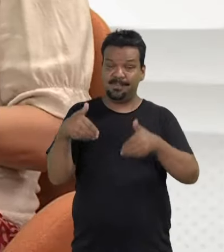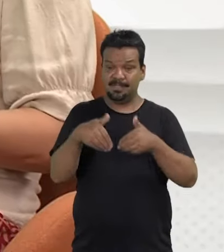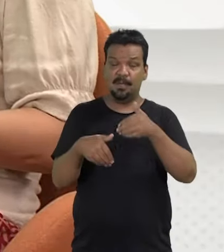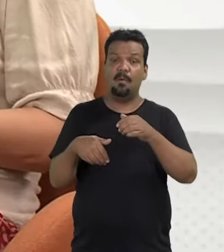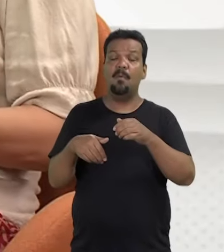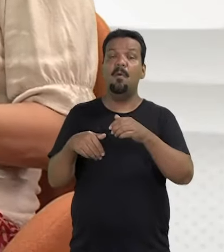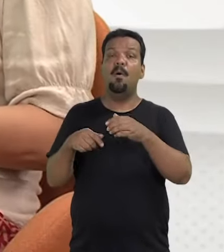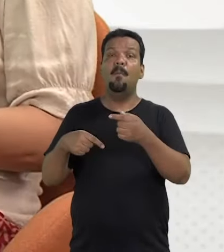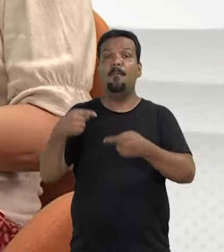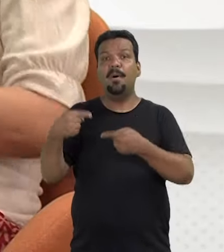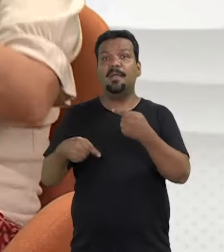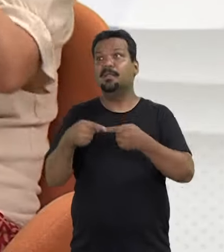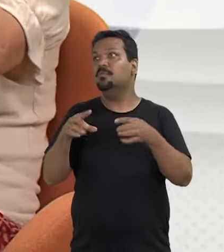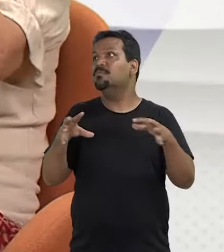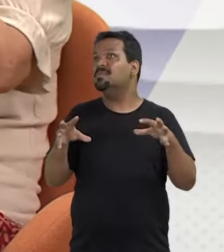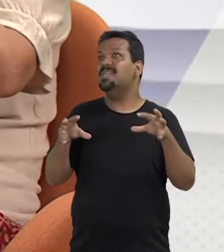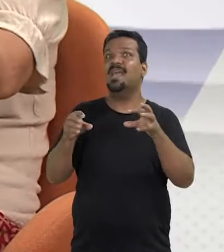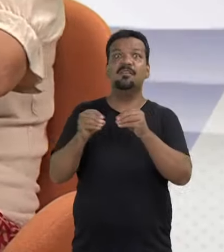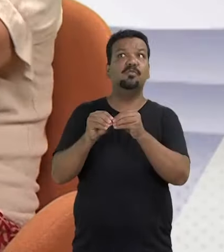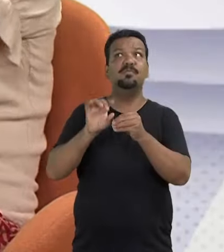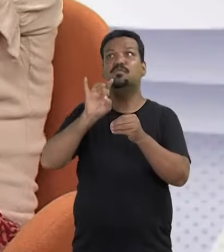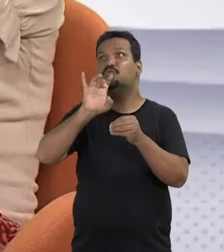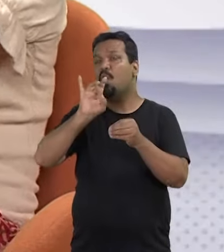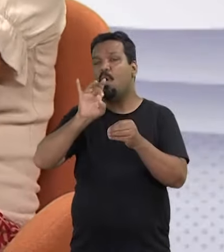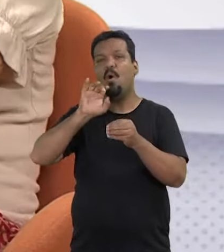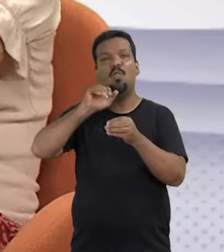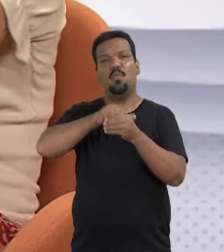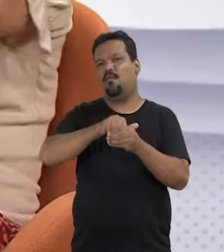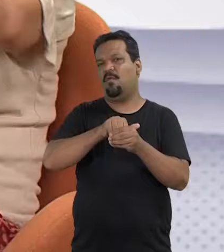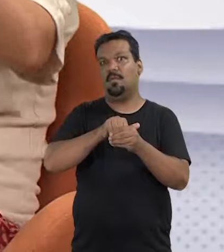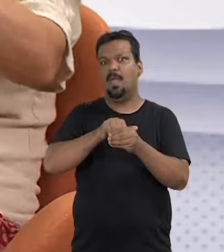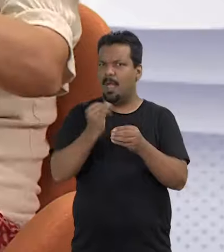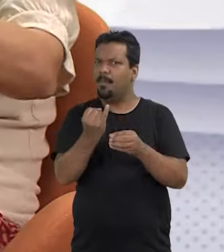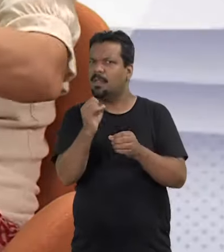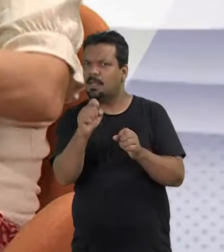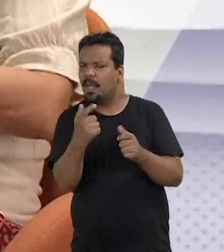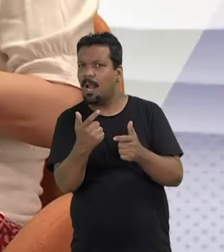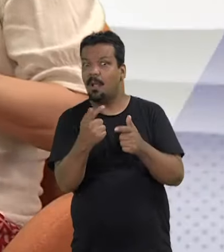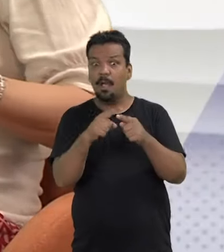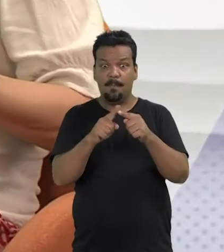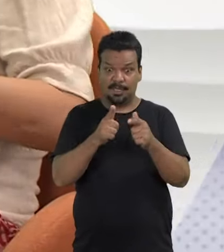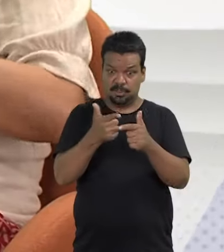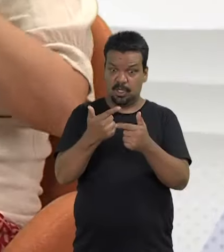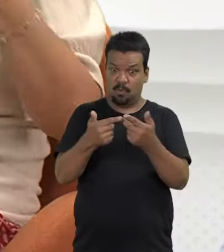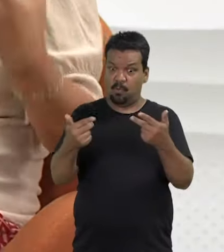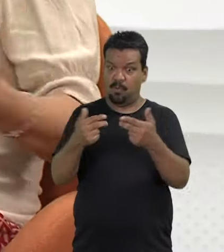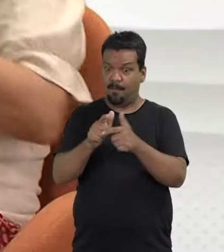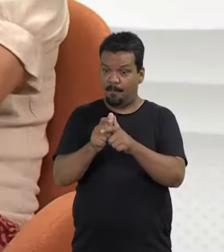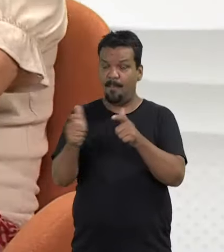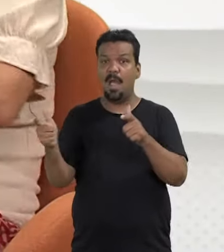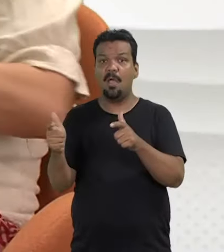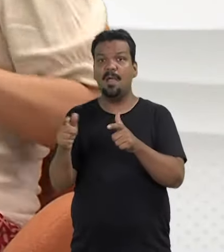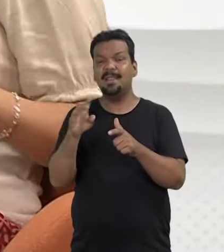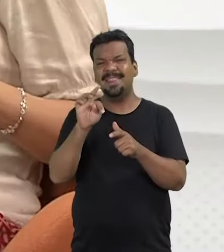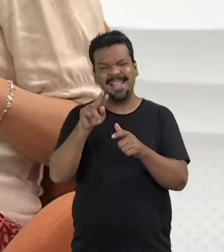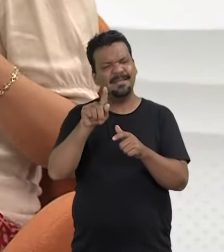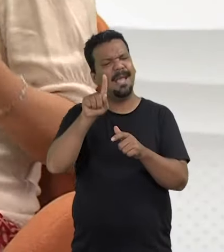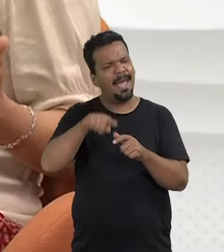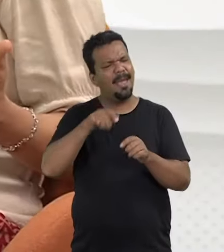anterior, a participação política das mulheres não se resume ao voto, que é importantíssimo, mas a algo maior. E aí,